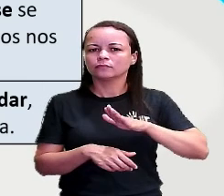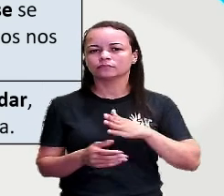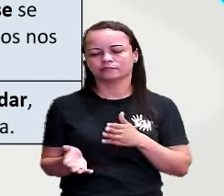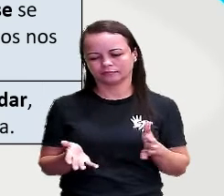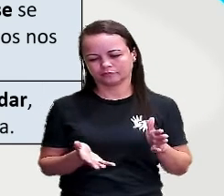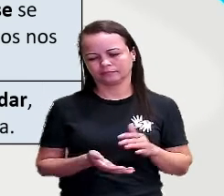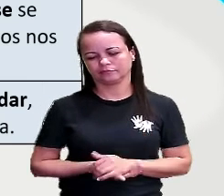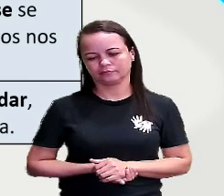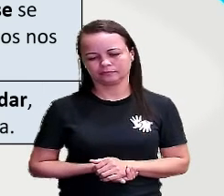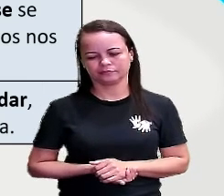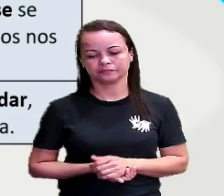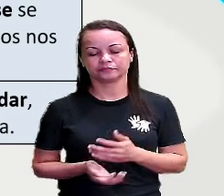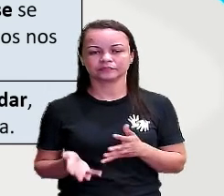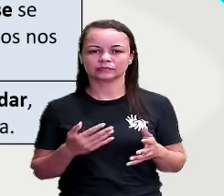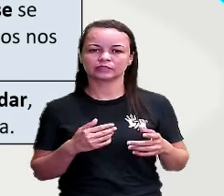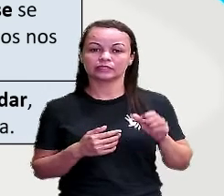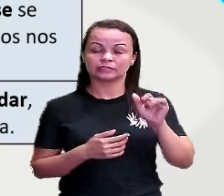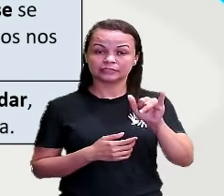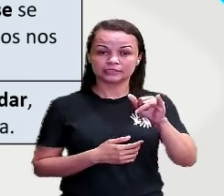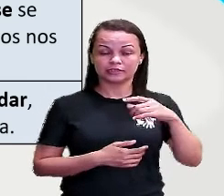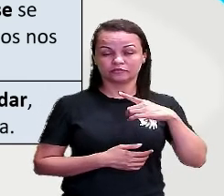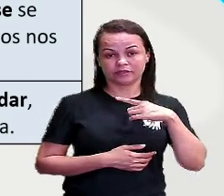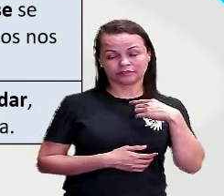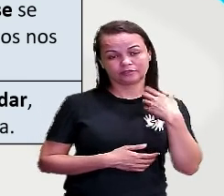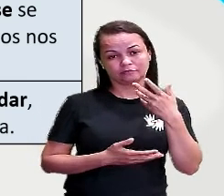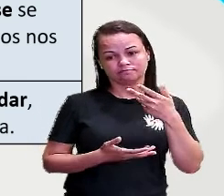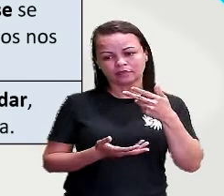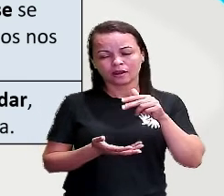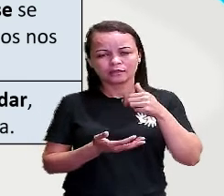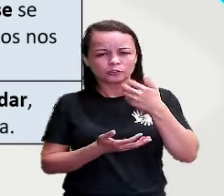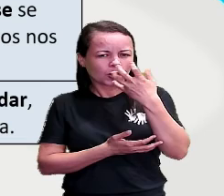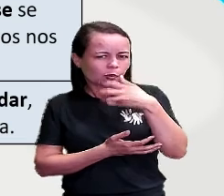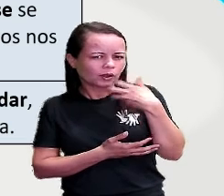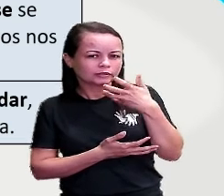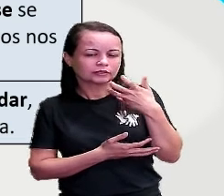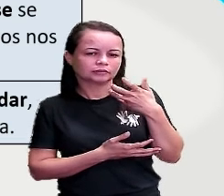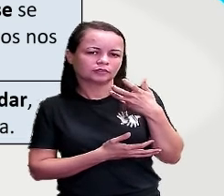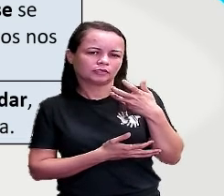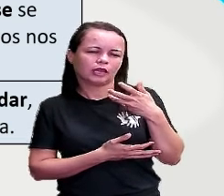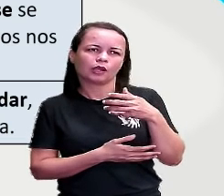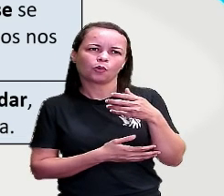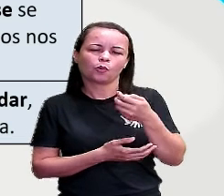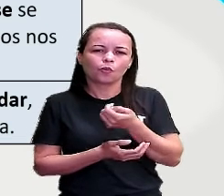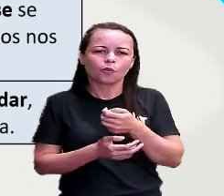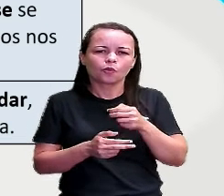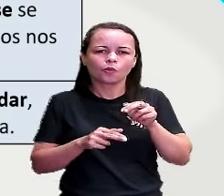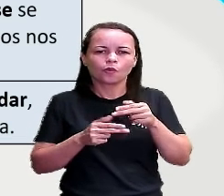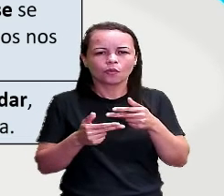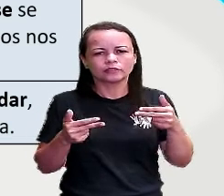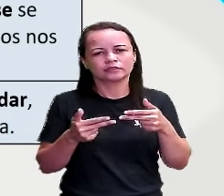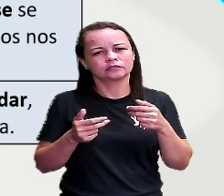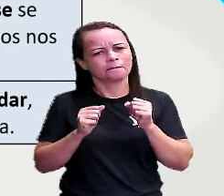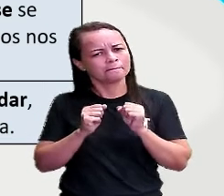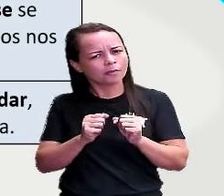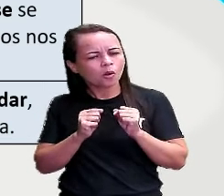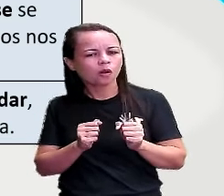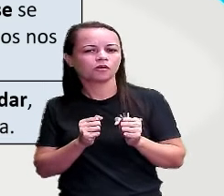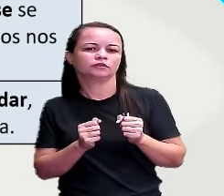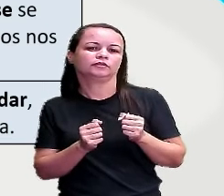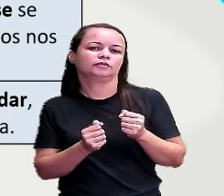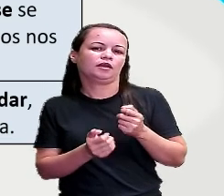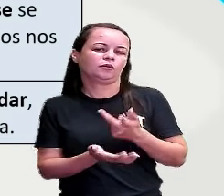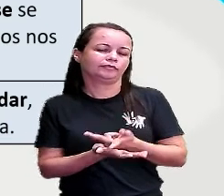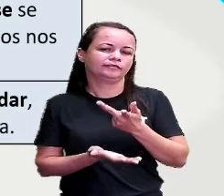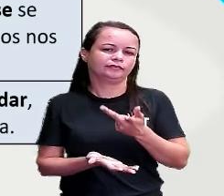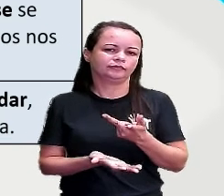talento. Então, não é algo que vai acontecer. É algo que poderia acontecer. Por isso aí, a presença